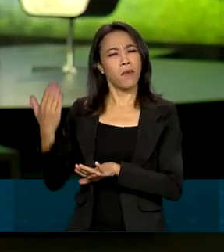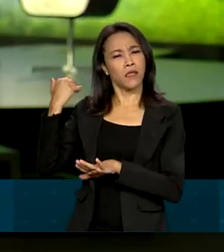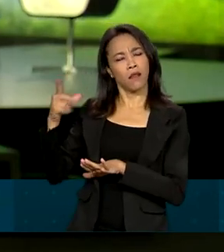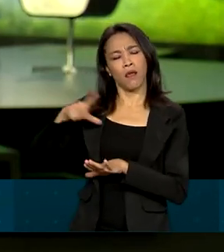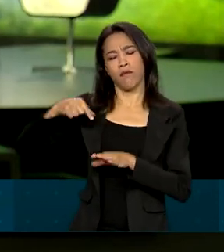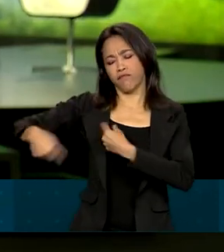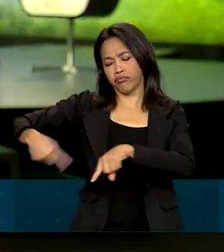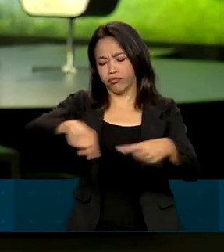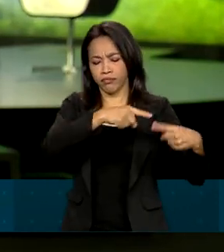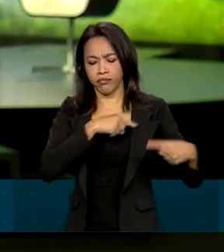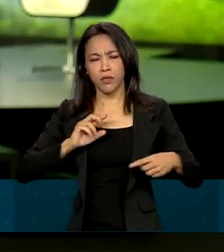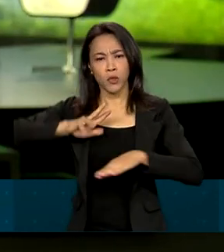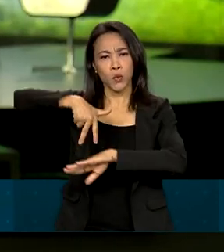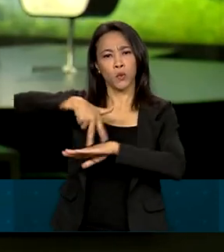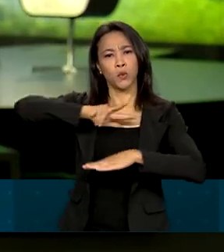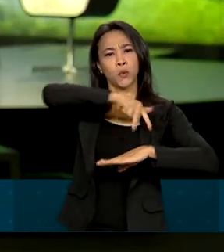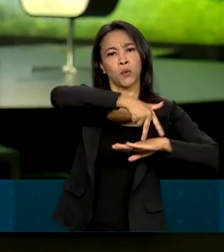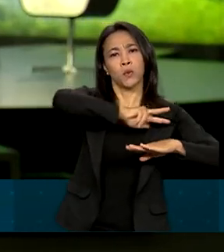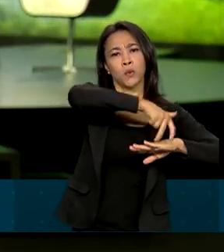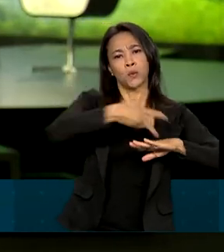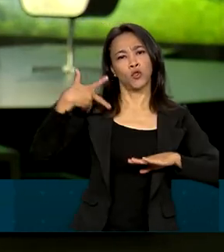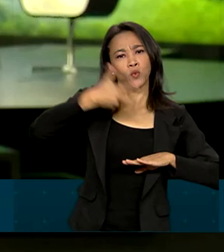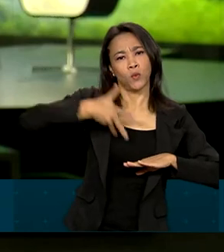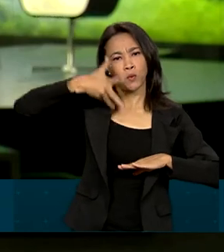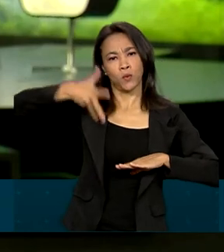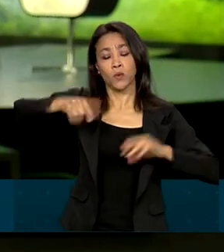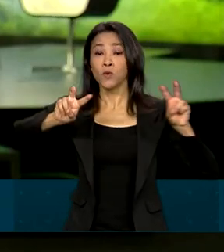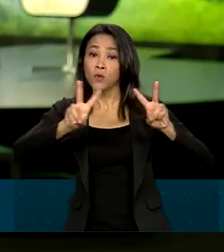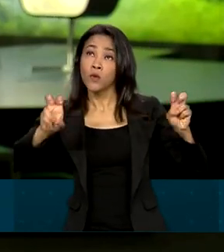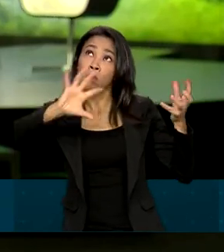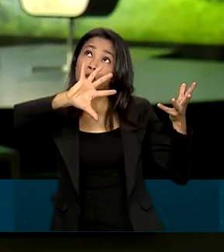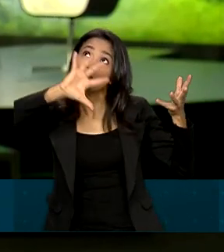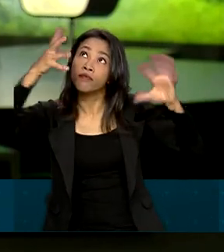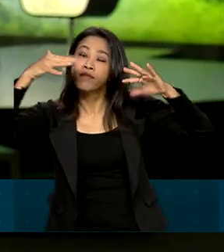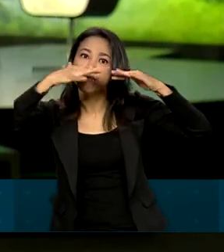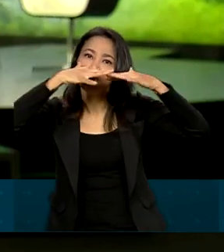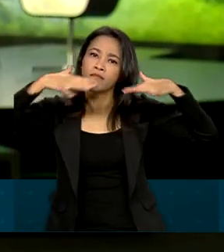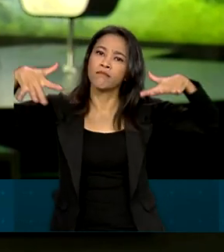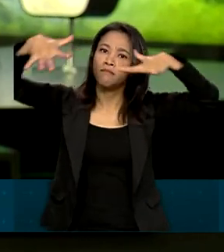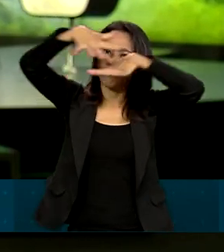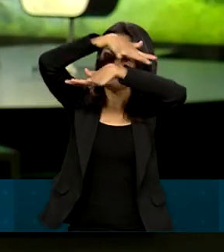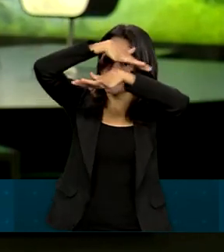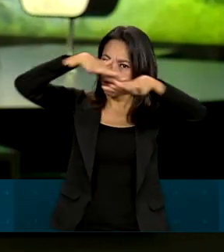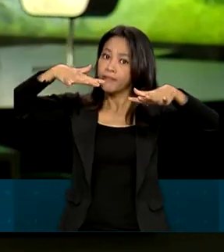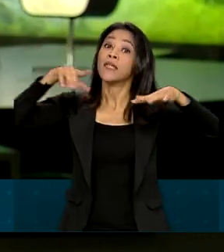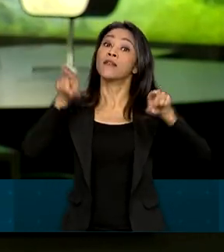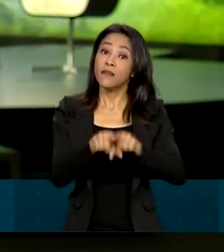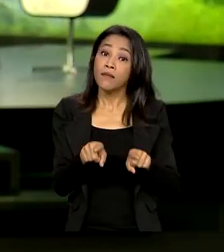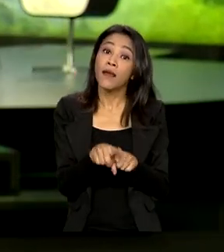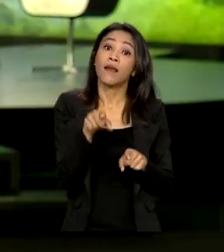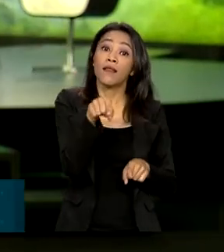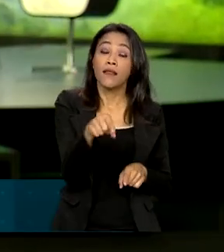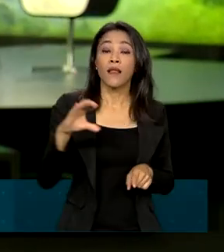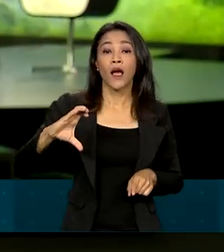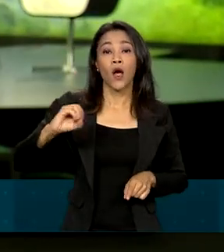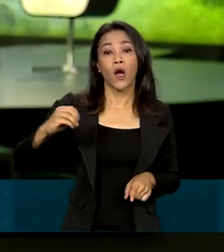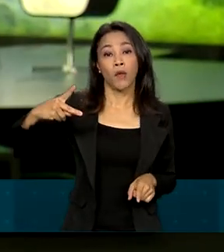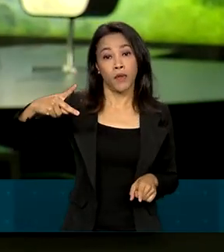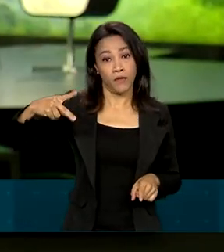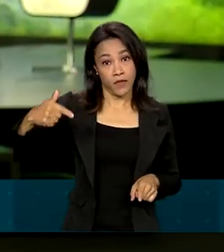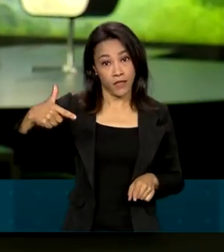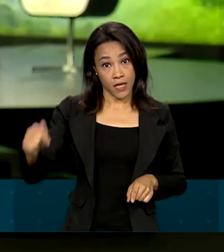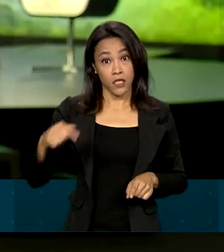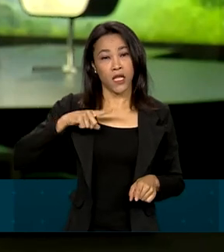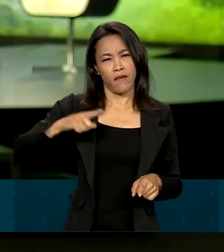discursos de líderes mundiais sobre as mudanças climáticas. Já esta semana ela deve ser mais decisiva na COP27, isso porque são previstas a